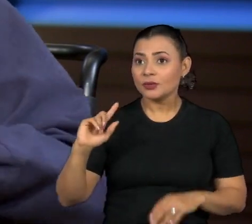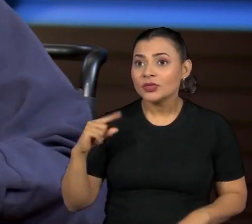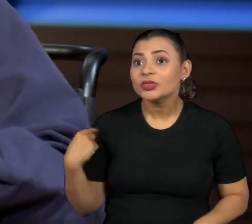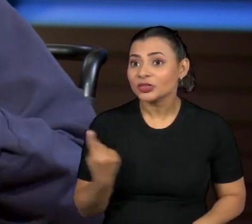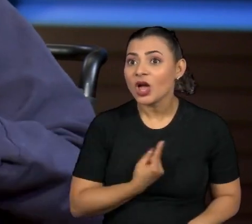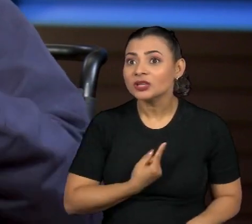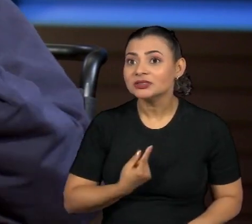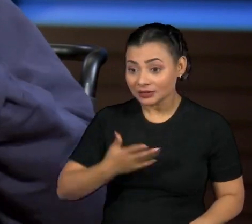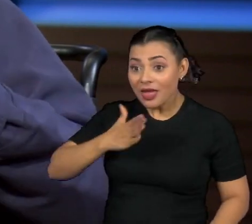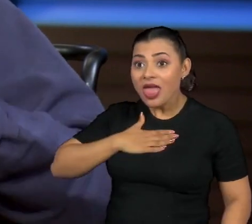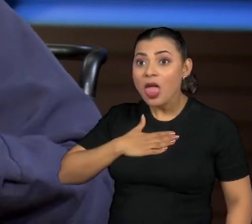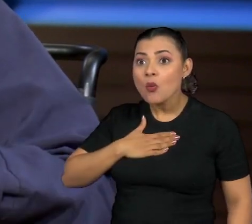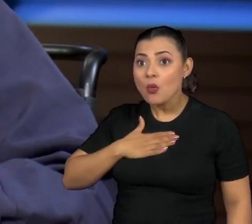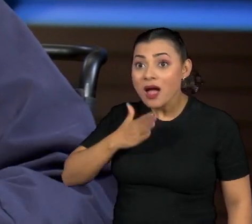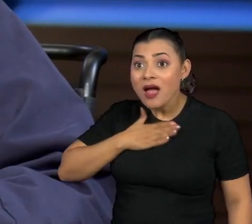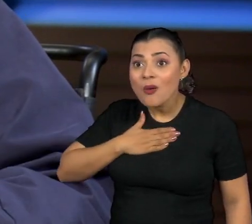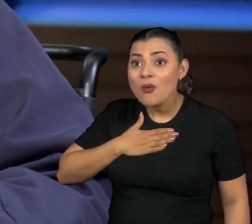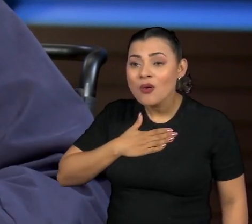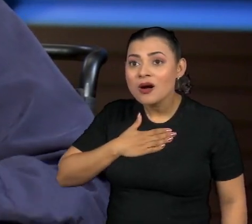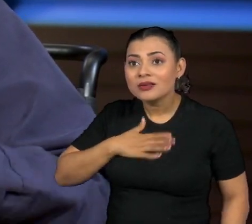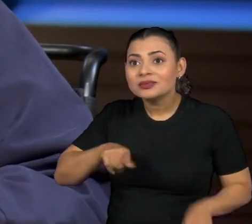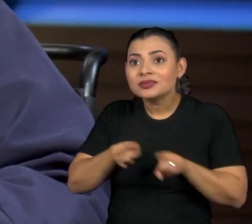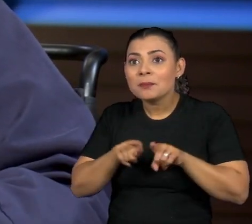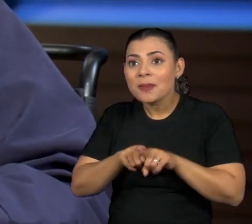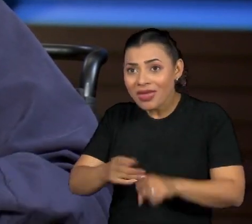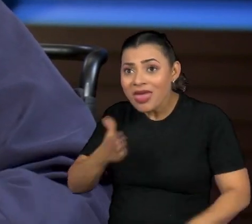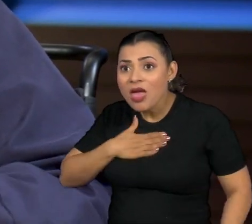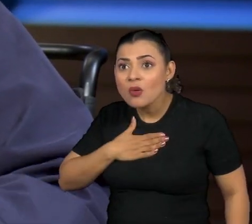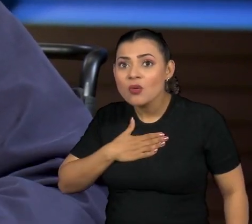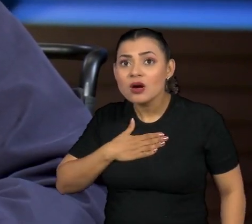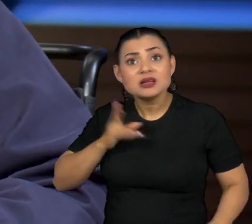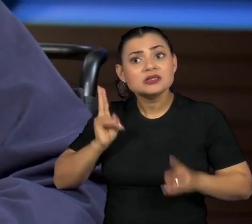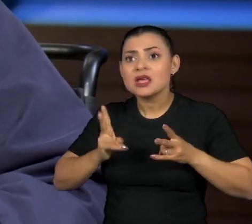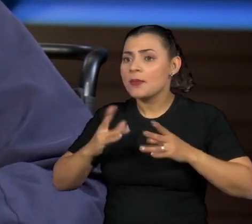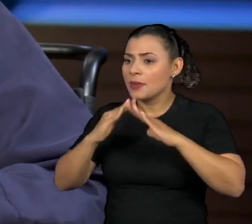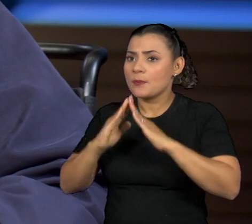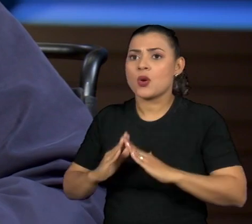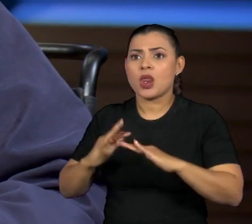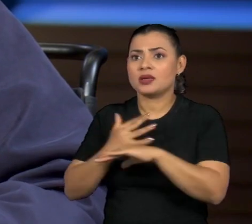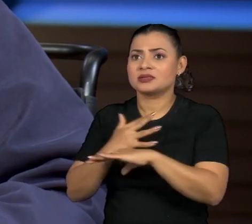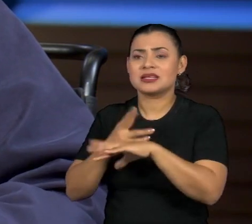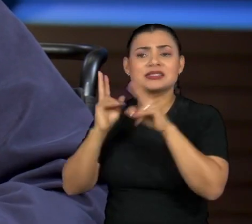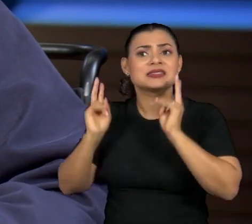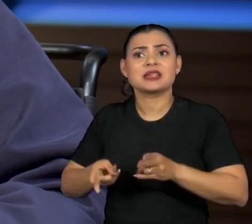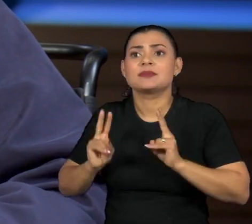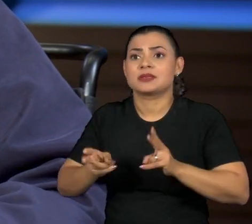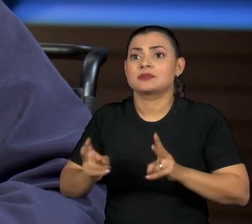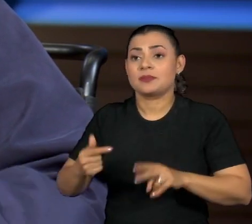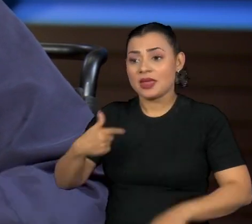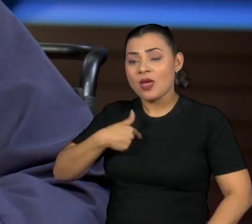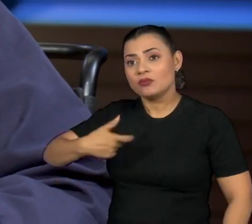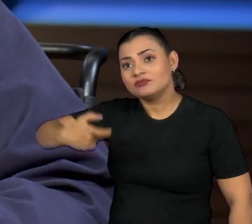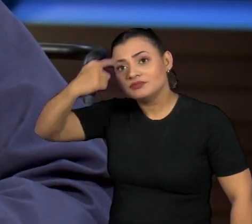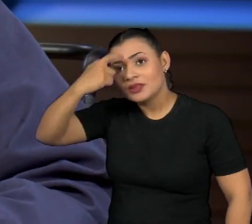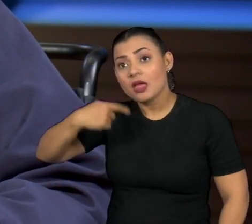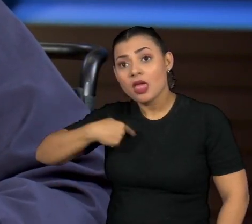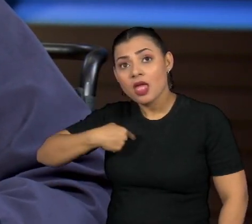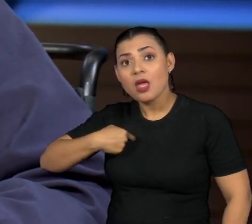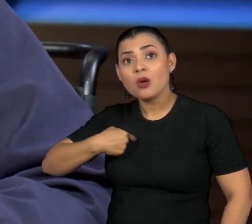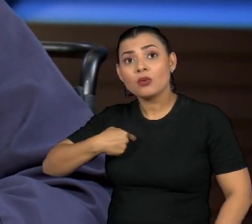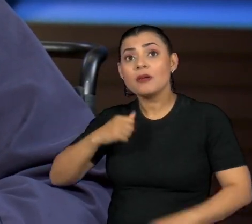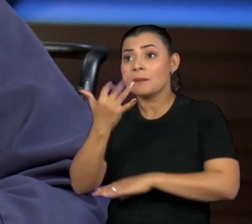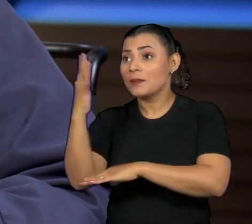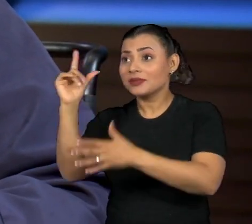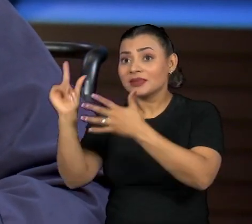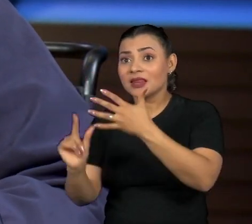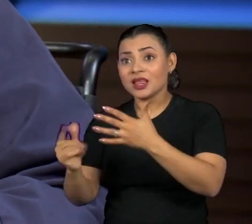pego por mim mesmo. Sou uma pessoa que sempre morei na cidade, sempre estive na cidade. Mas eu sou o Mata Atlântica. Até